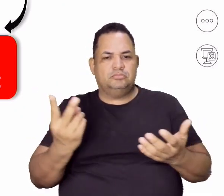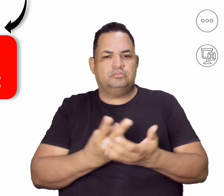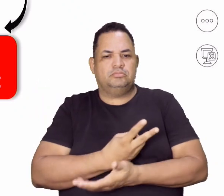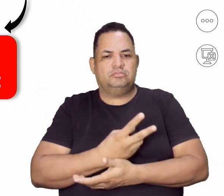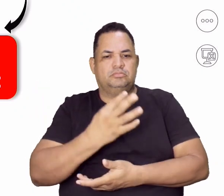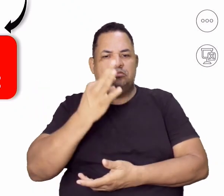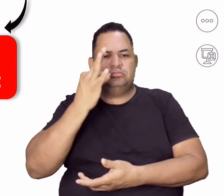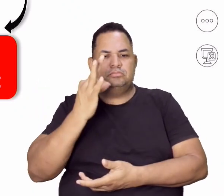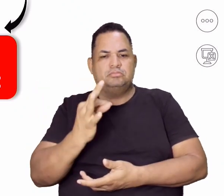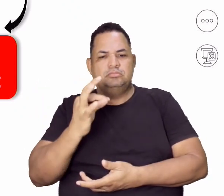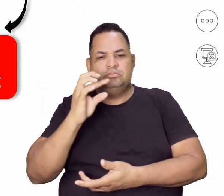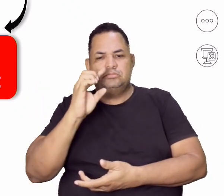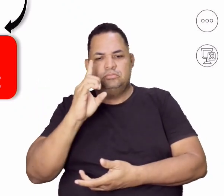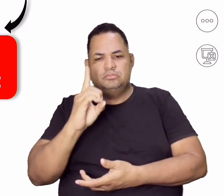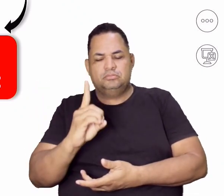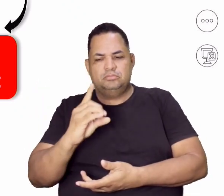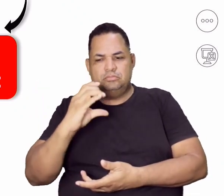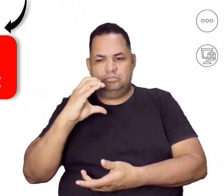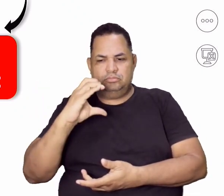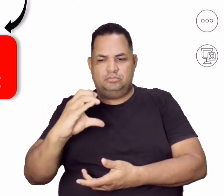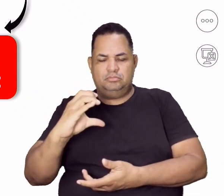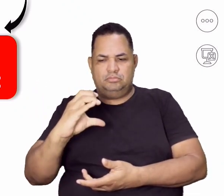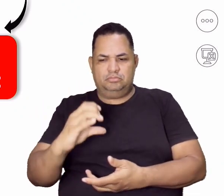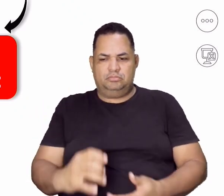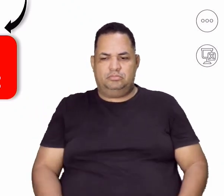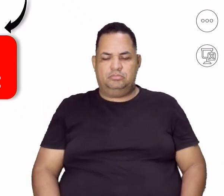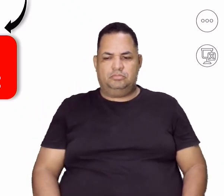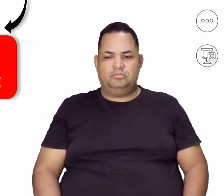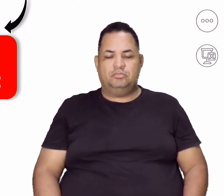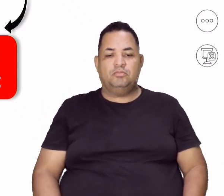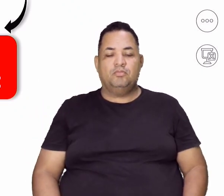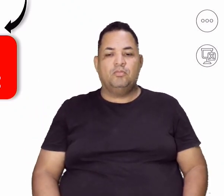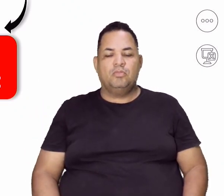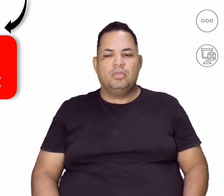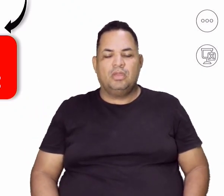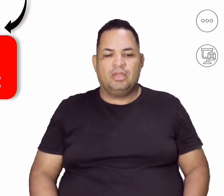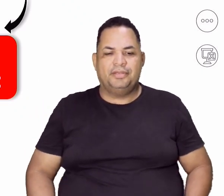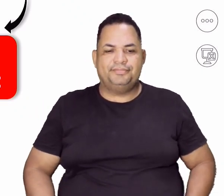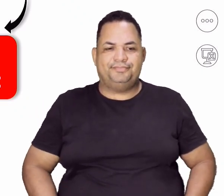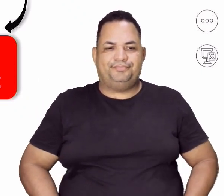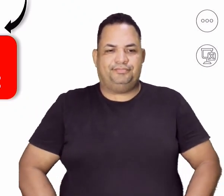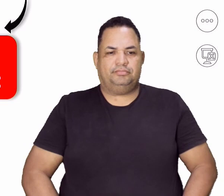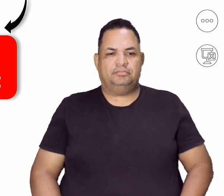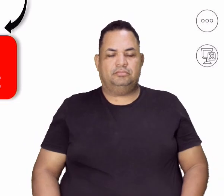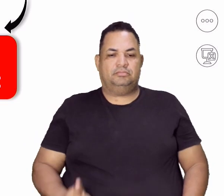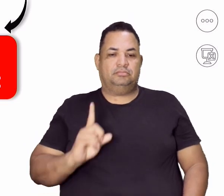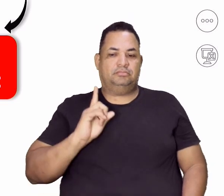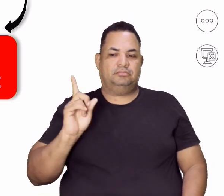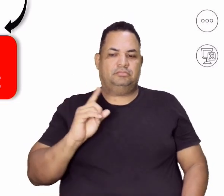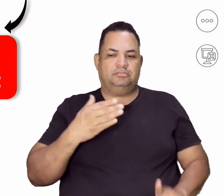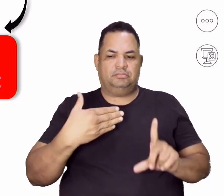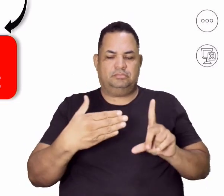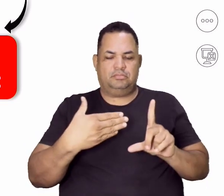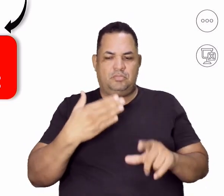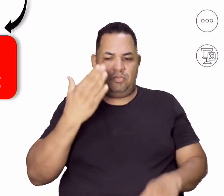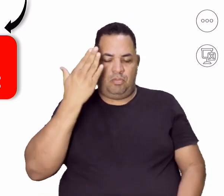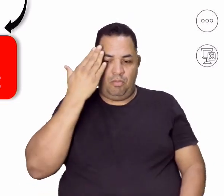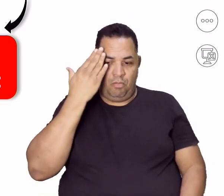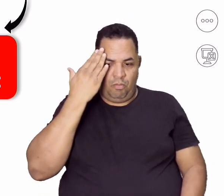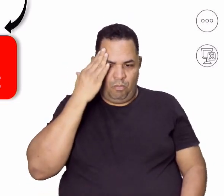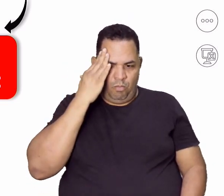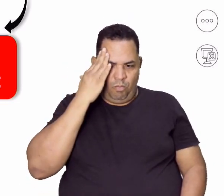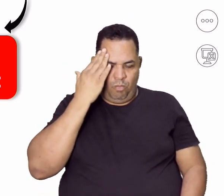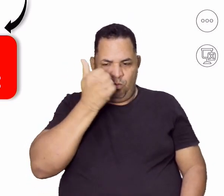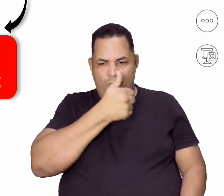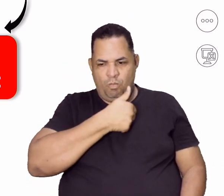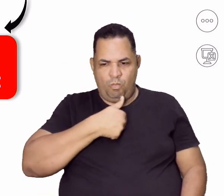TDC. Transtorno de esmórfico corporal. E aí vem aqui comigo. Olha só. Vou entrar nesse slide aqui pra gente conversar mais um